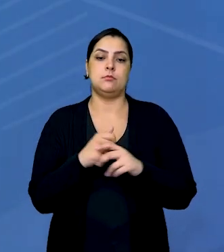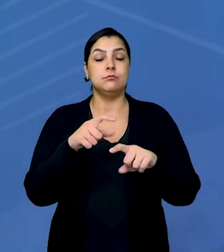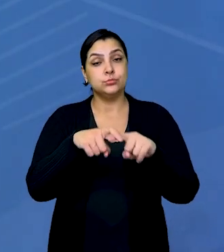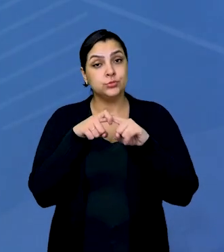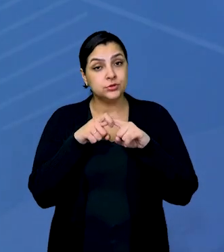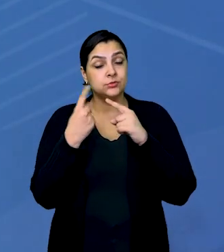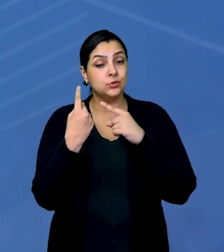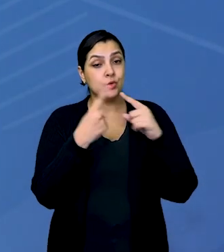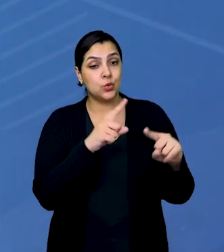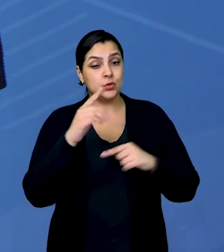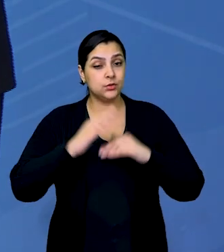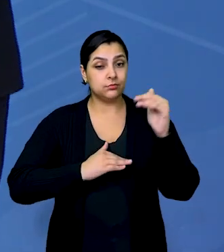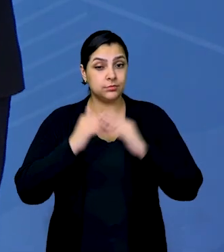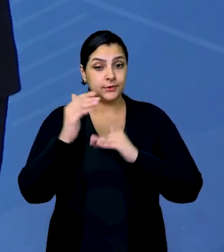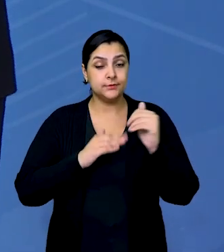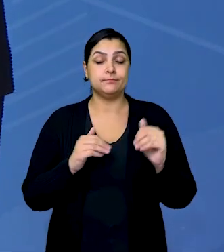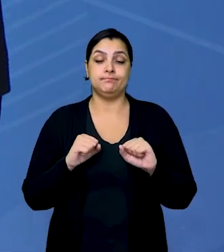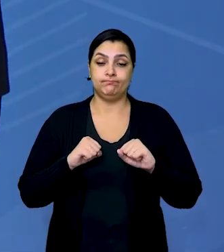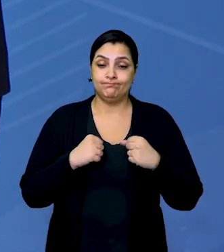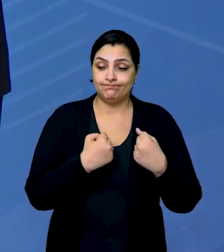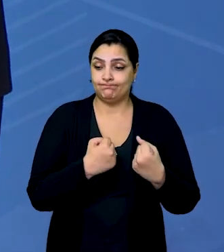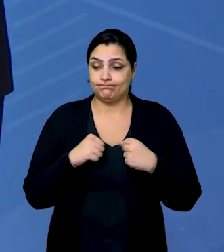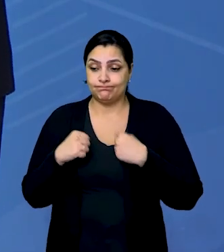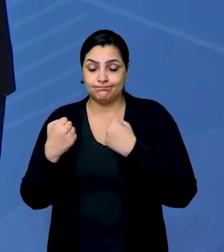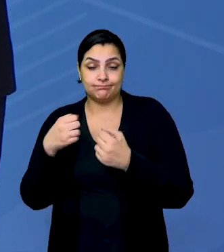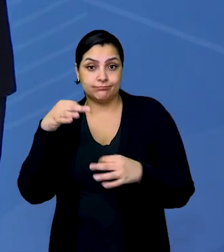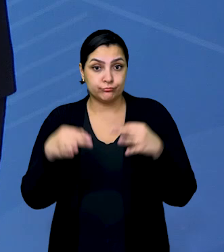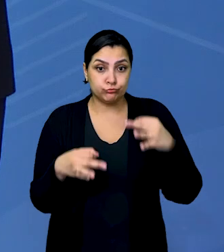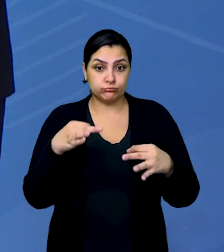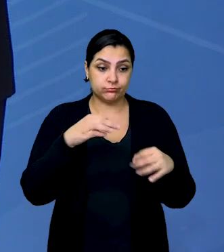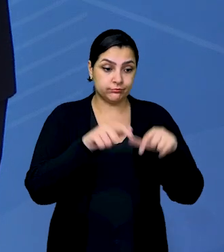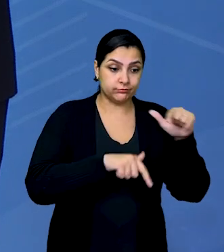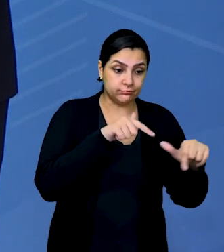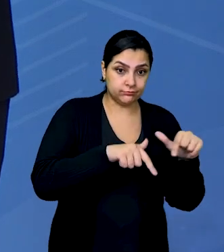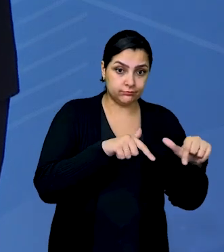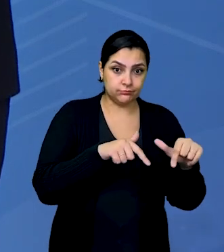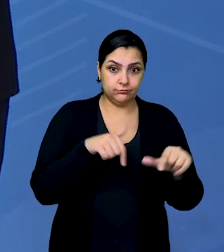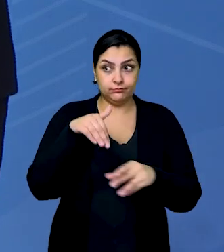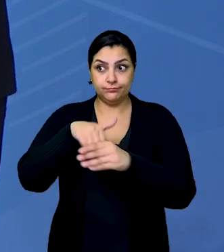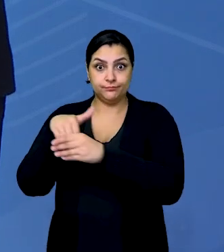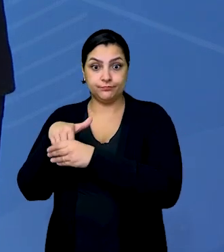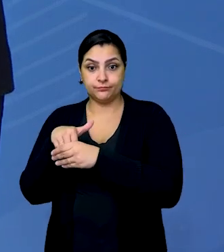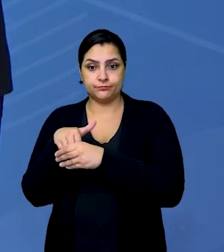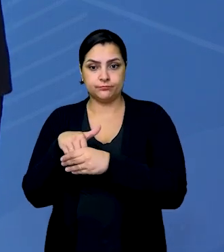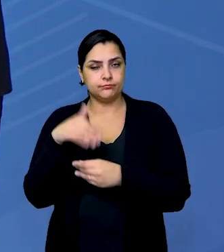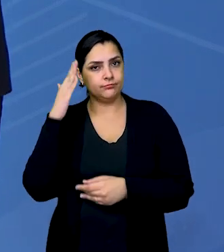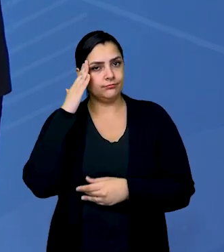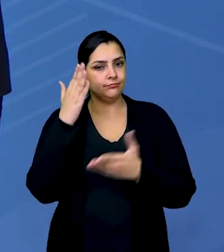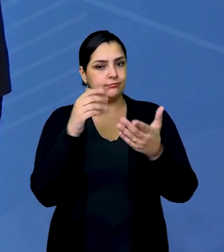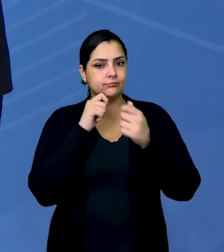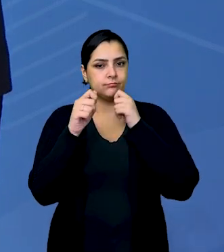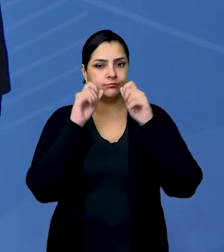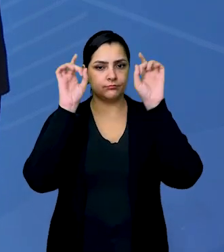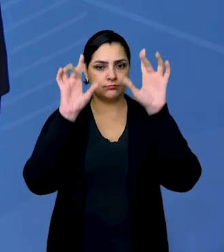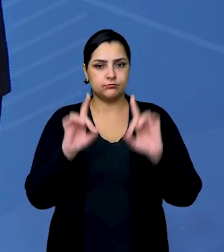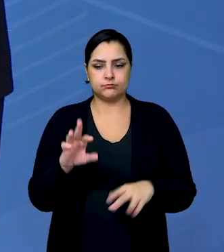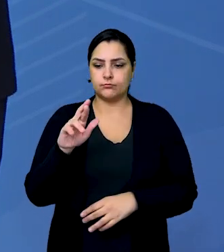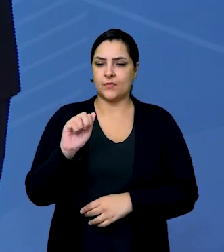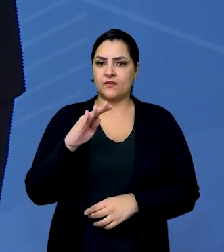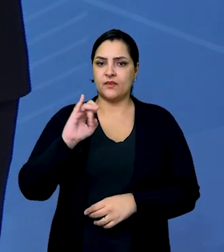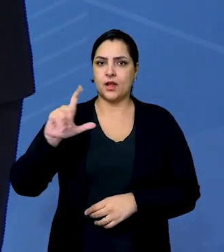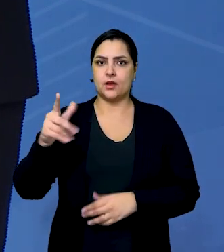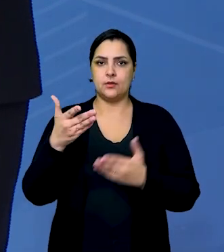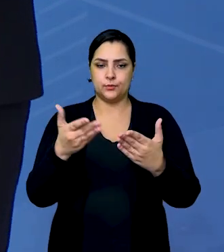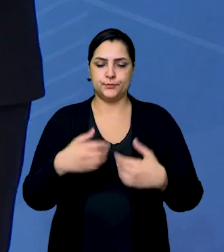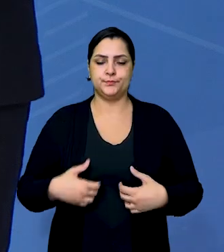é por isso que o combate a essa prática une esforços das justiças trabalhista e eleitoral. Vamos saber mais na reportagem especial